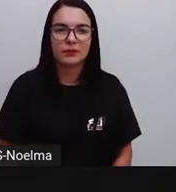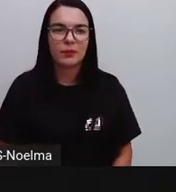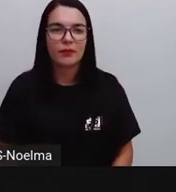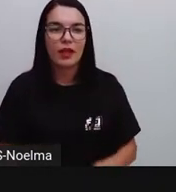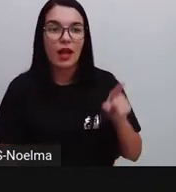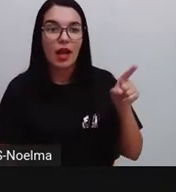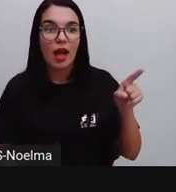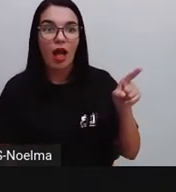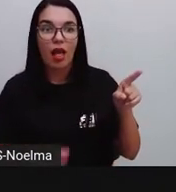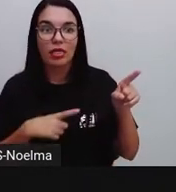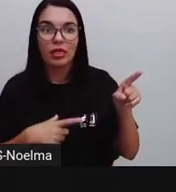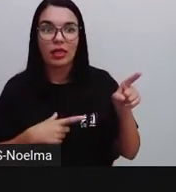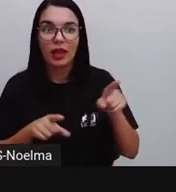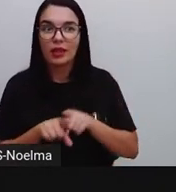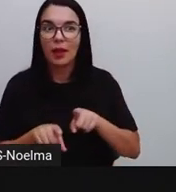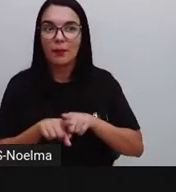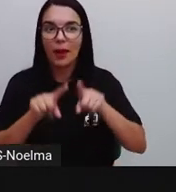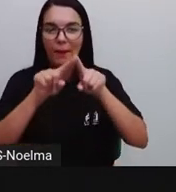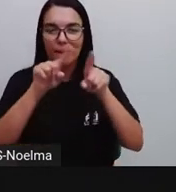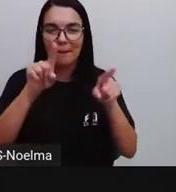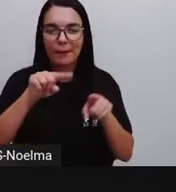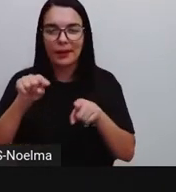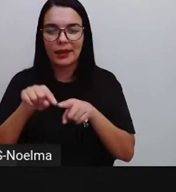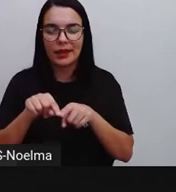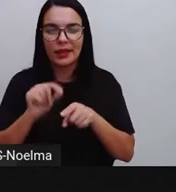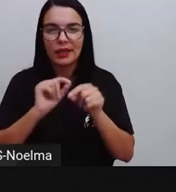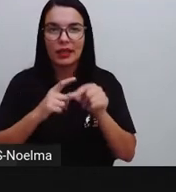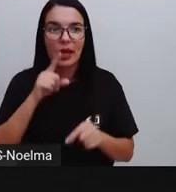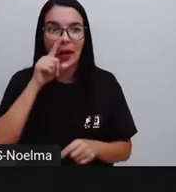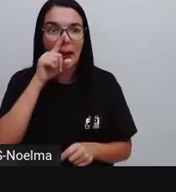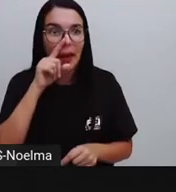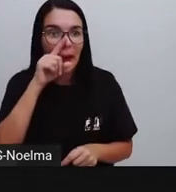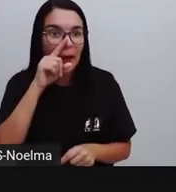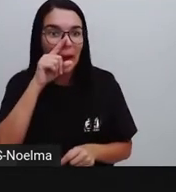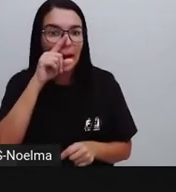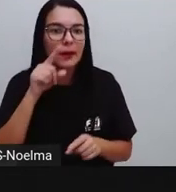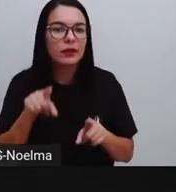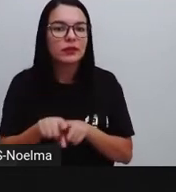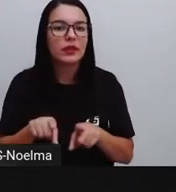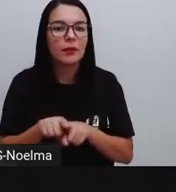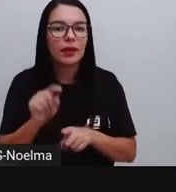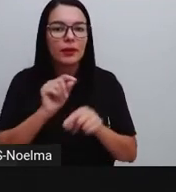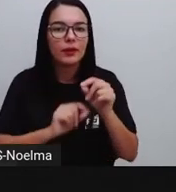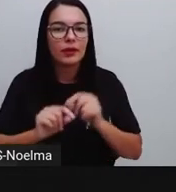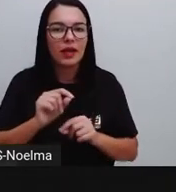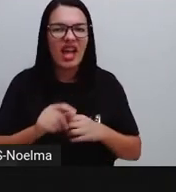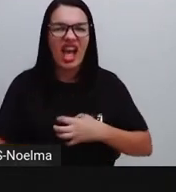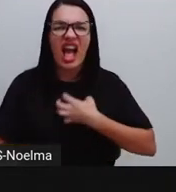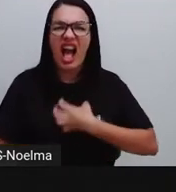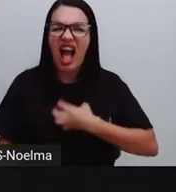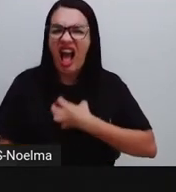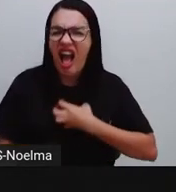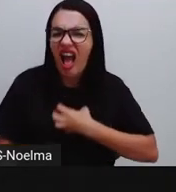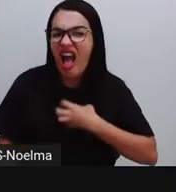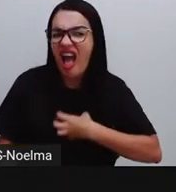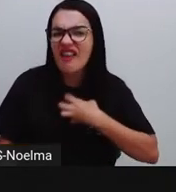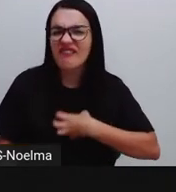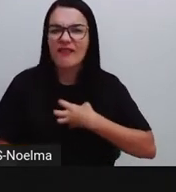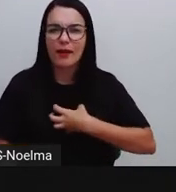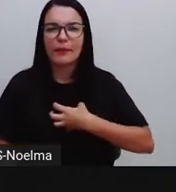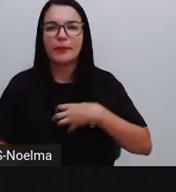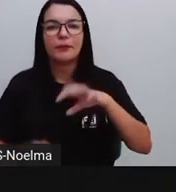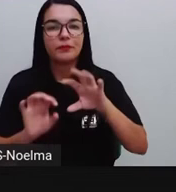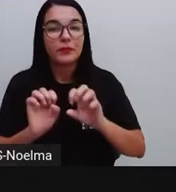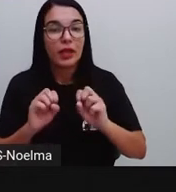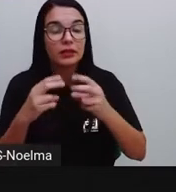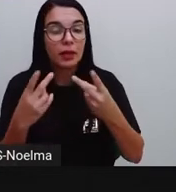perigo, o de raiva. Fala dividida. Então, muitas vezes, tem vários personagens ali falando